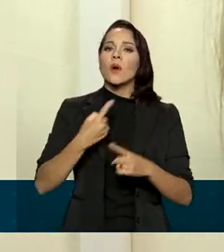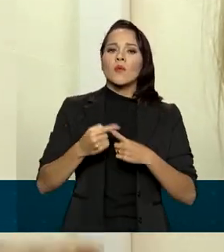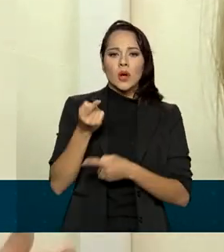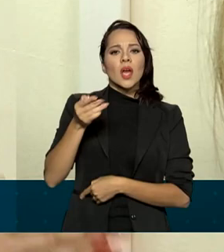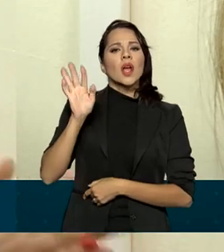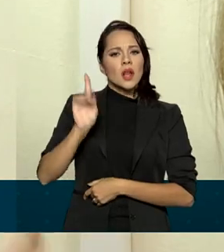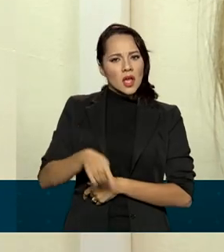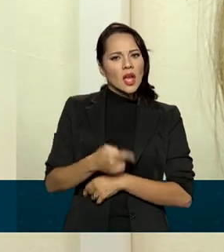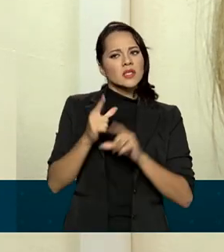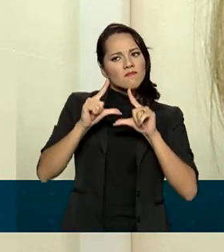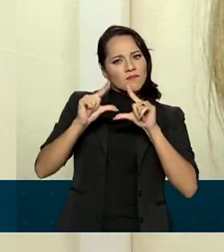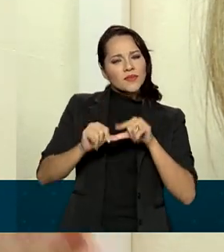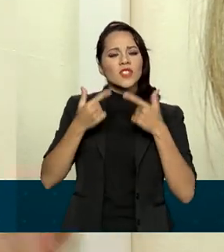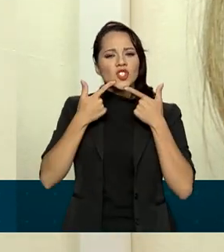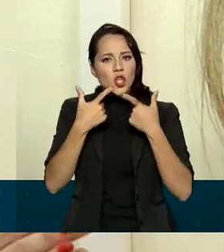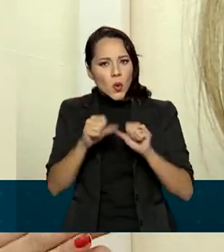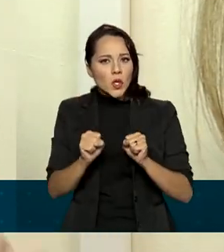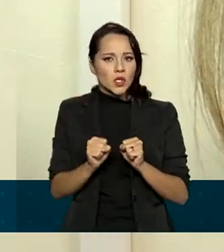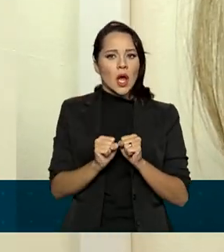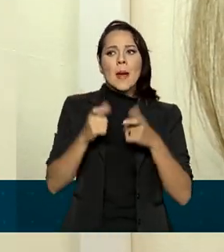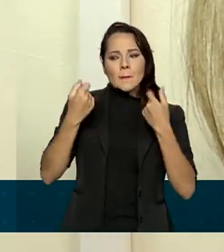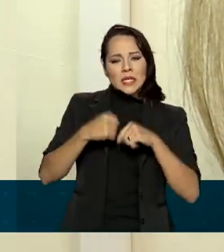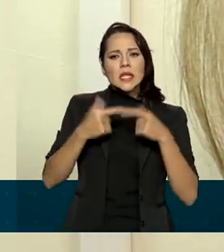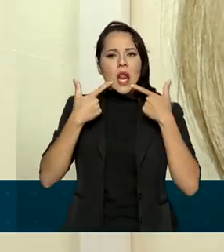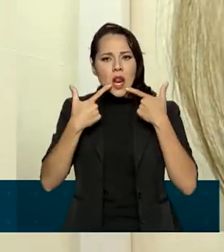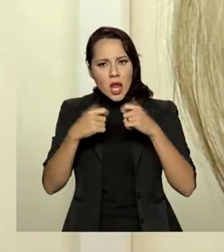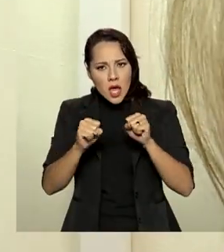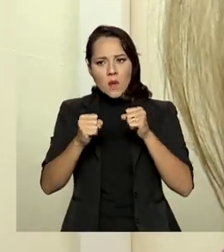ele é uma minoria linguística, ele precisa ter a língua dele respeitada.